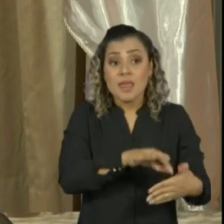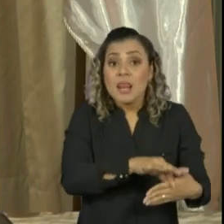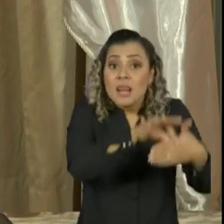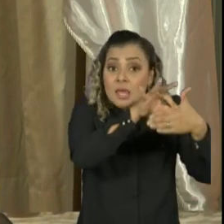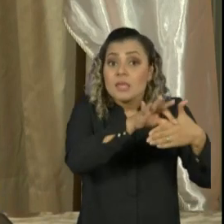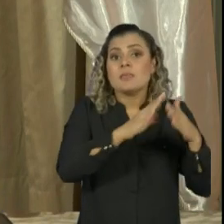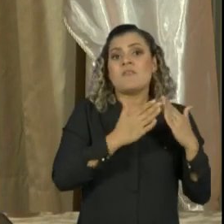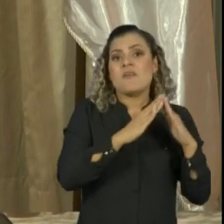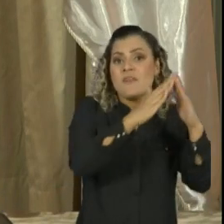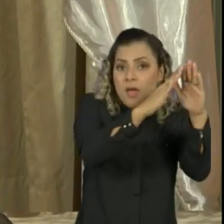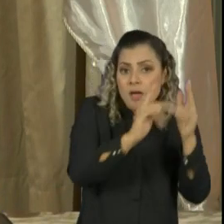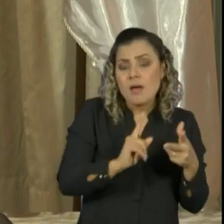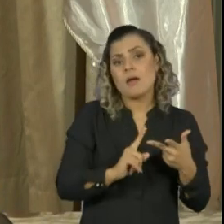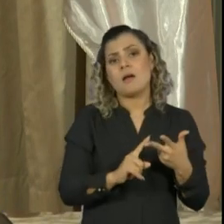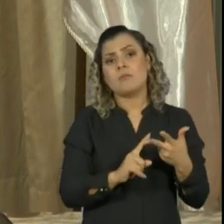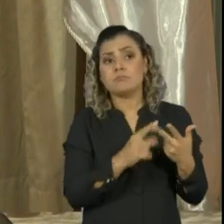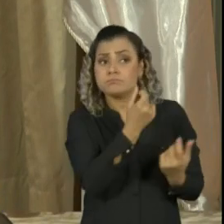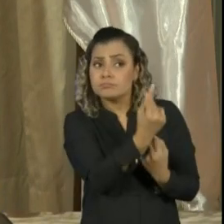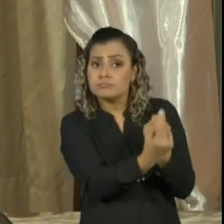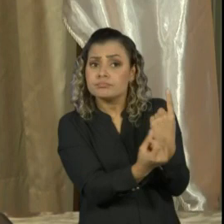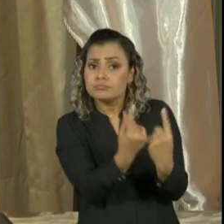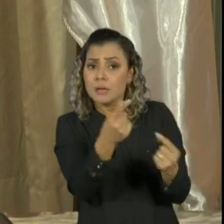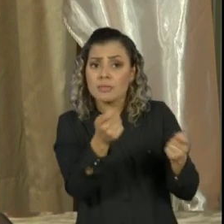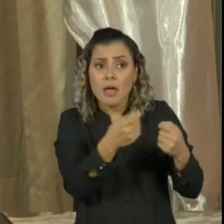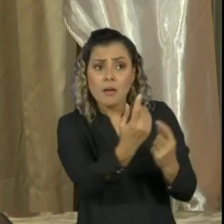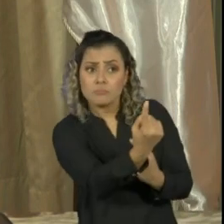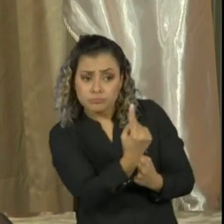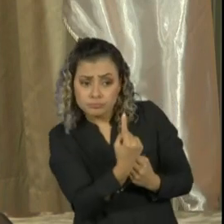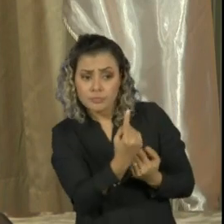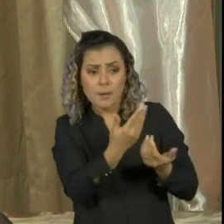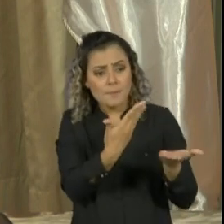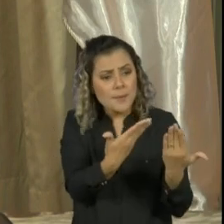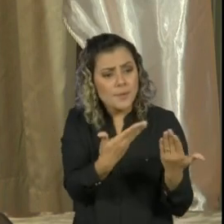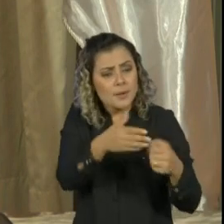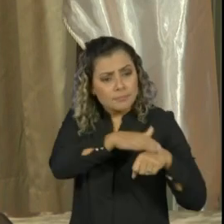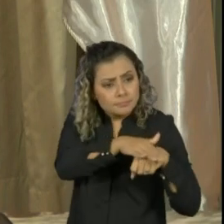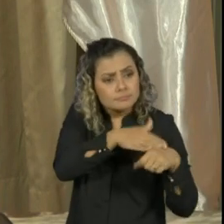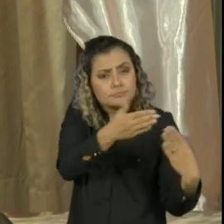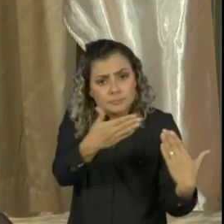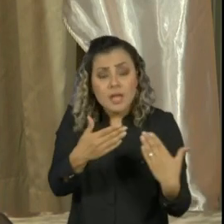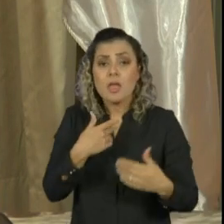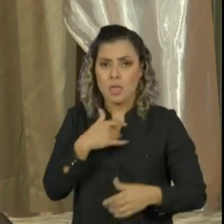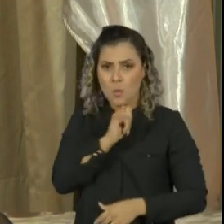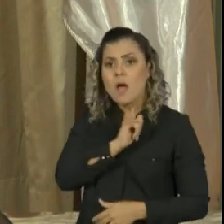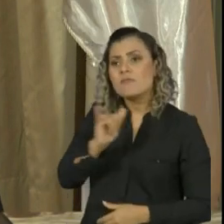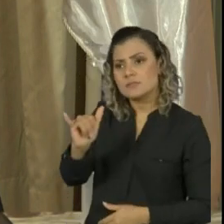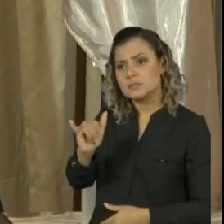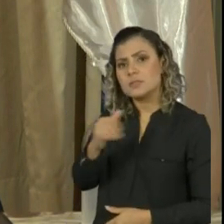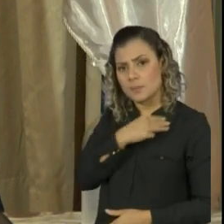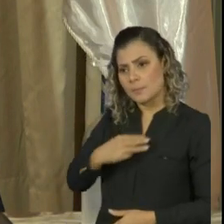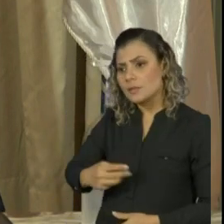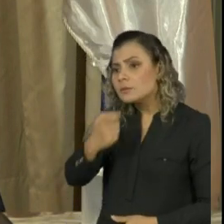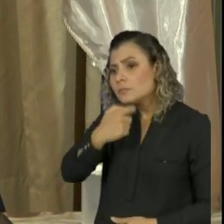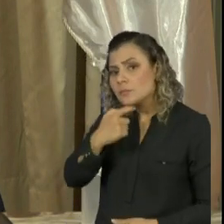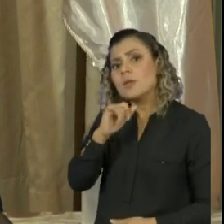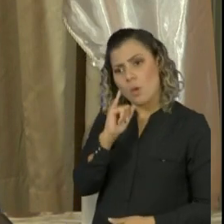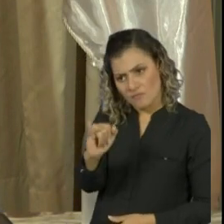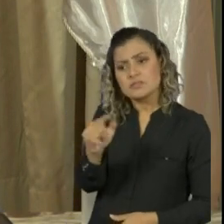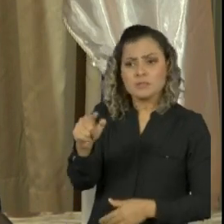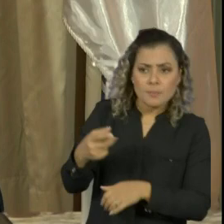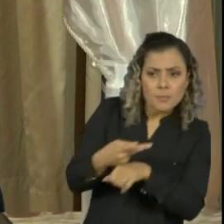comunitários, que essas são as pessoas que eu falei para o ministro Mandetta que devem ser procuradas.